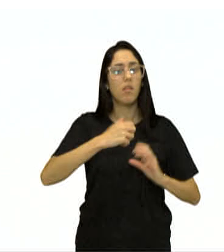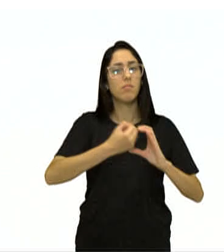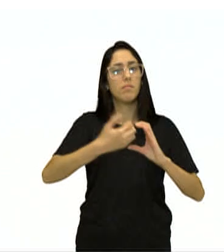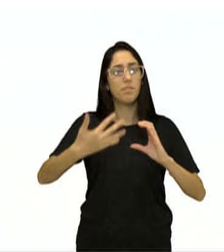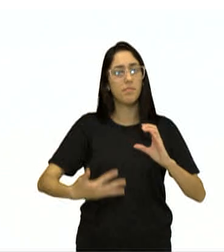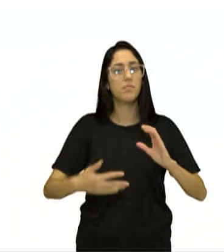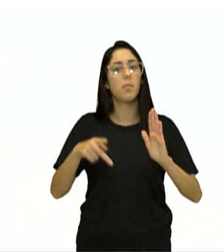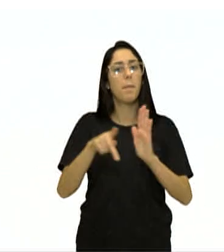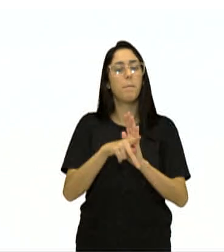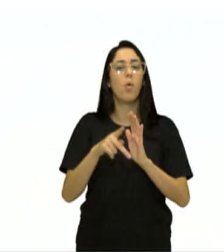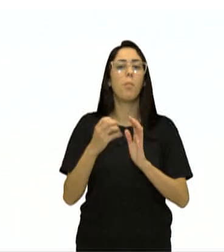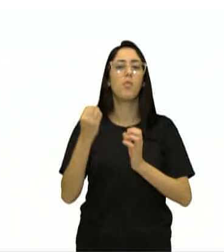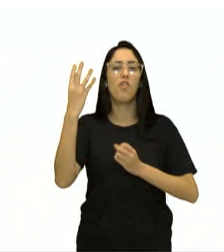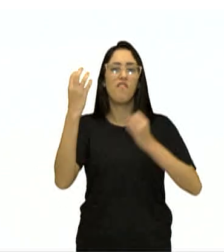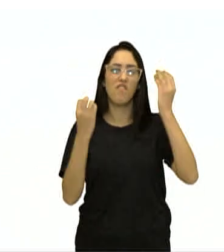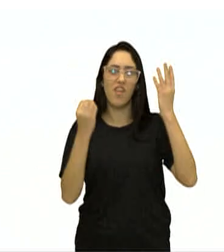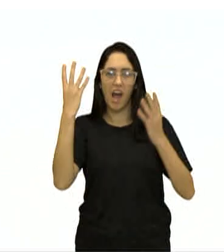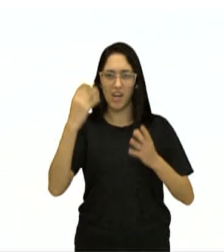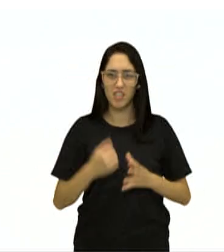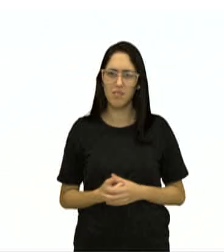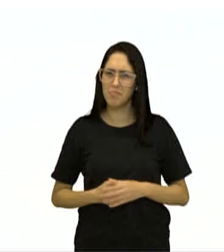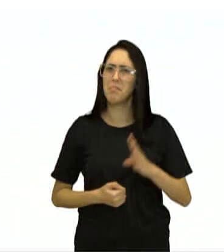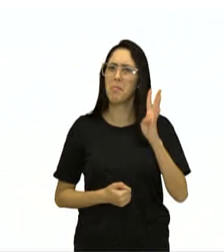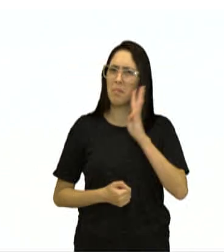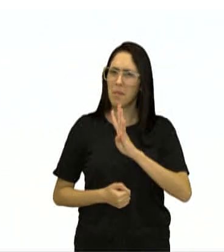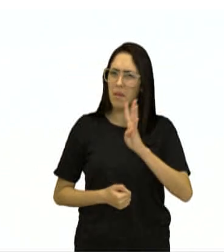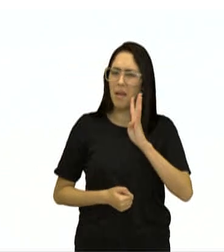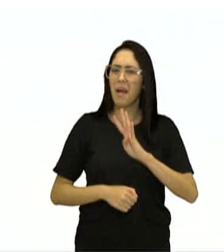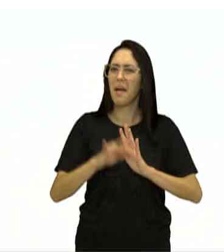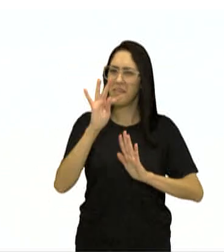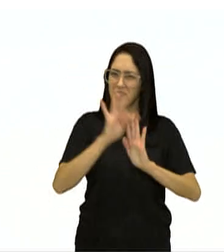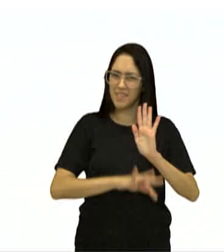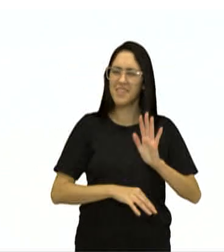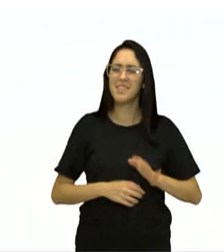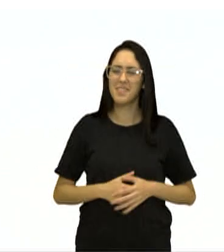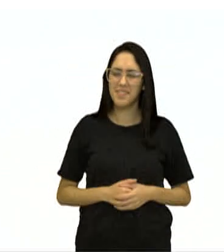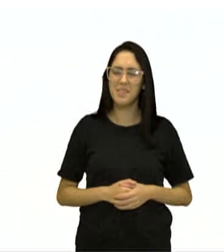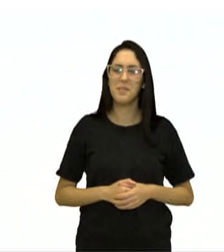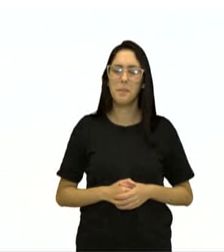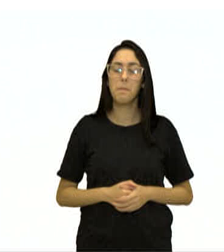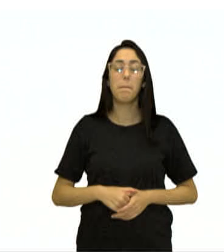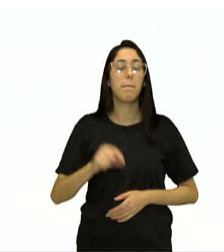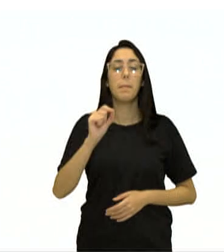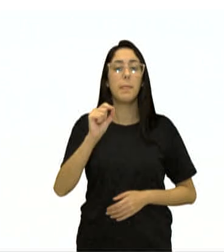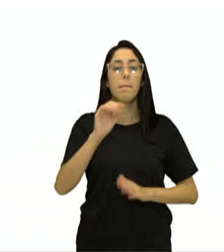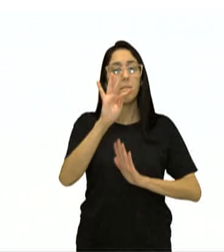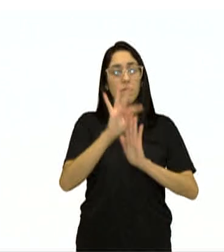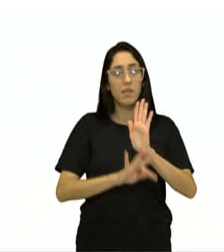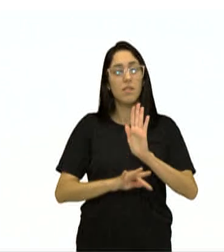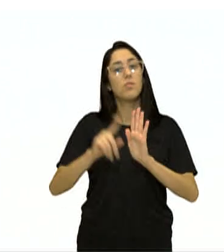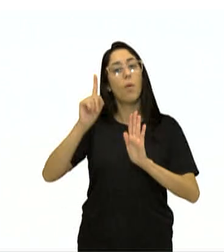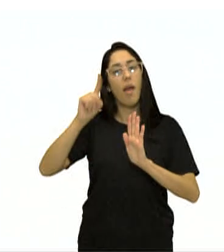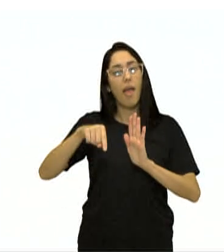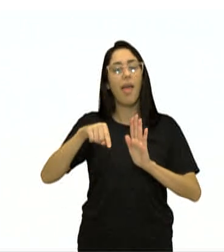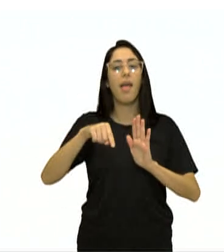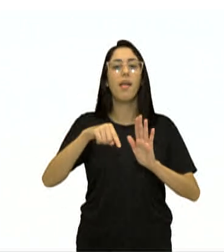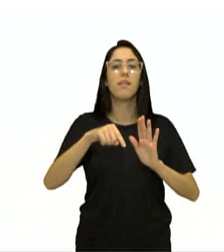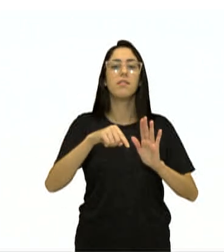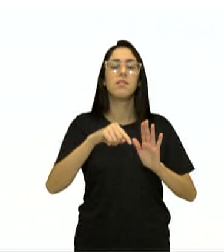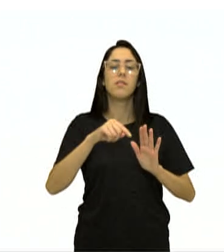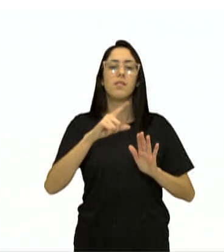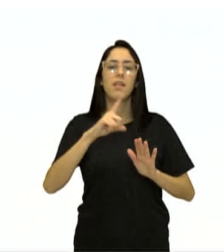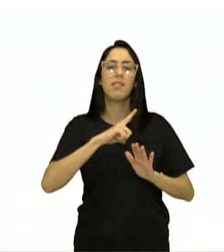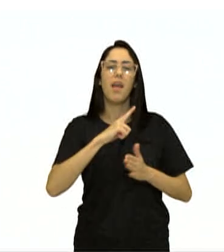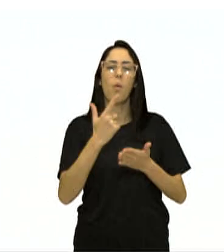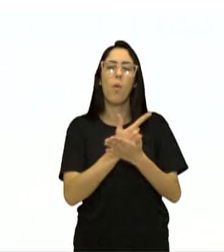guias de viagem. É muito legal aquele texto. Então, esse texto é com base nesse livro, no Alice do País